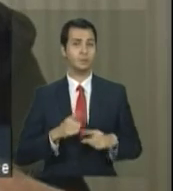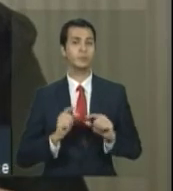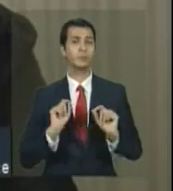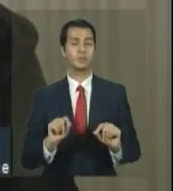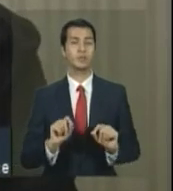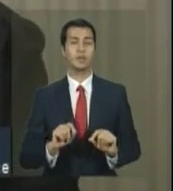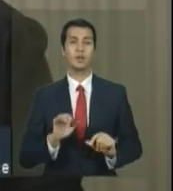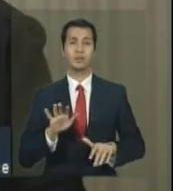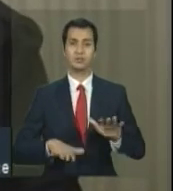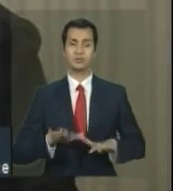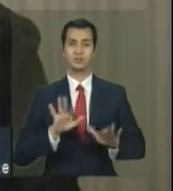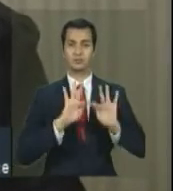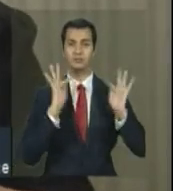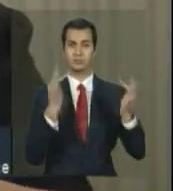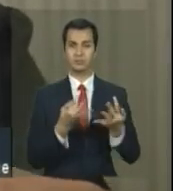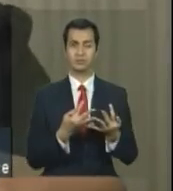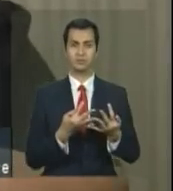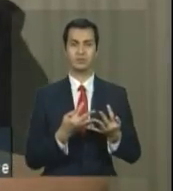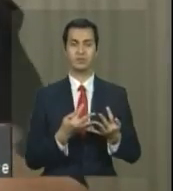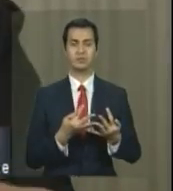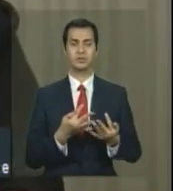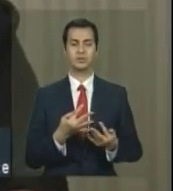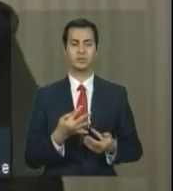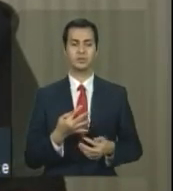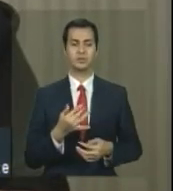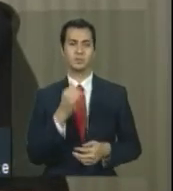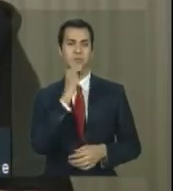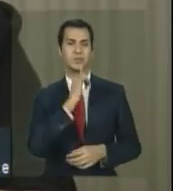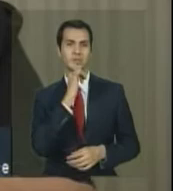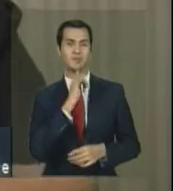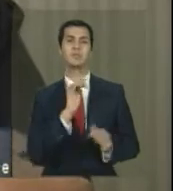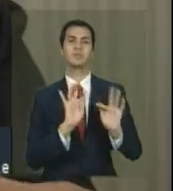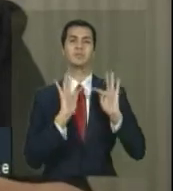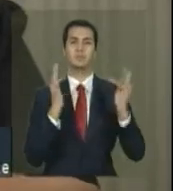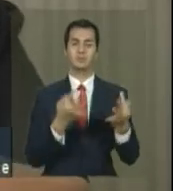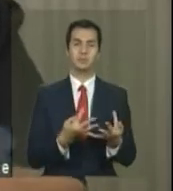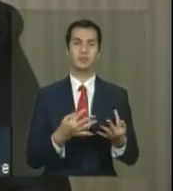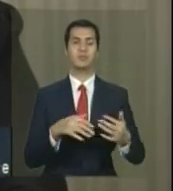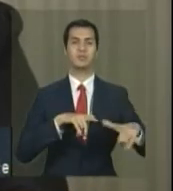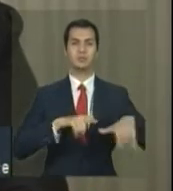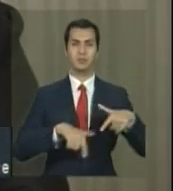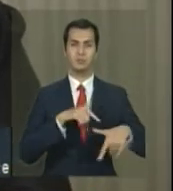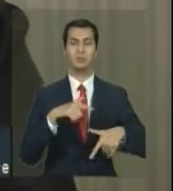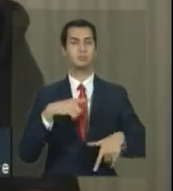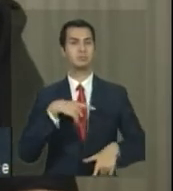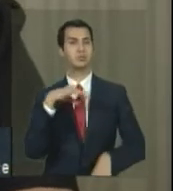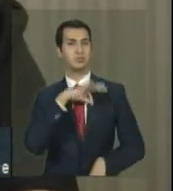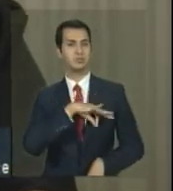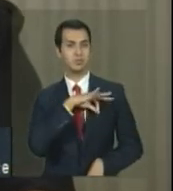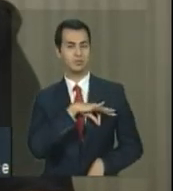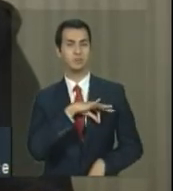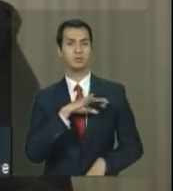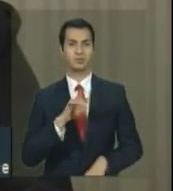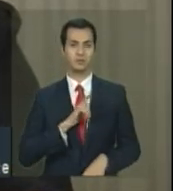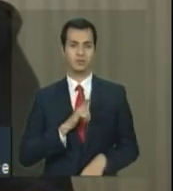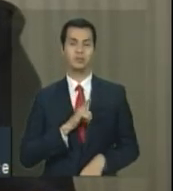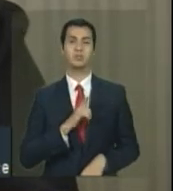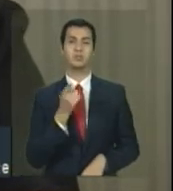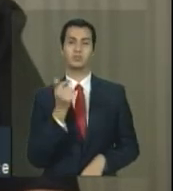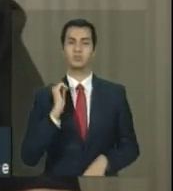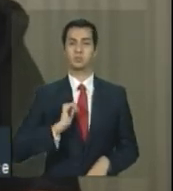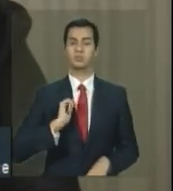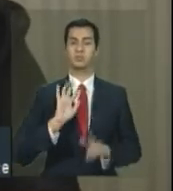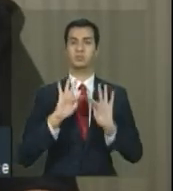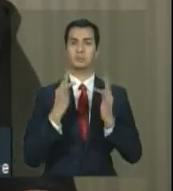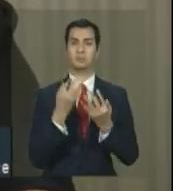só para ajudar a ter um número na cabeça, você pega, a família trabalha, tem uma renda, recebe o Bolsa Família,